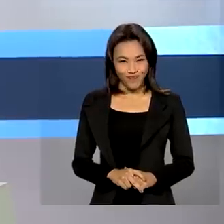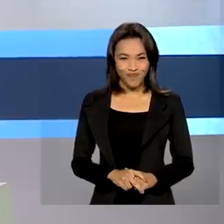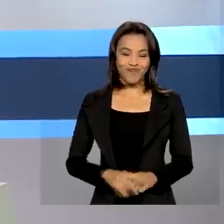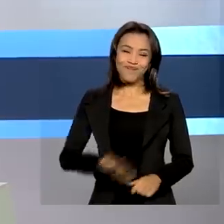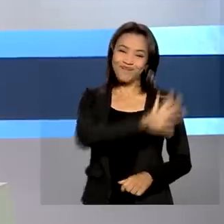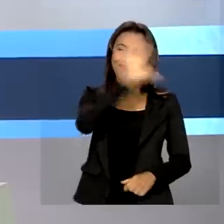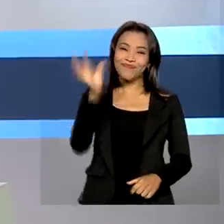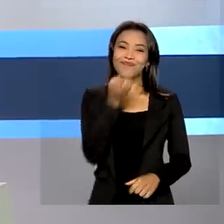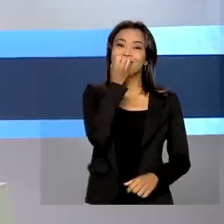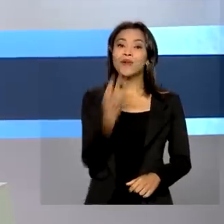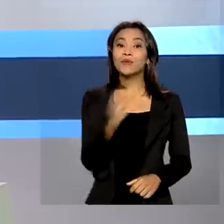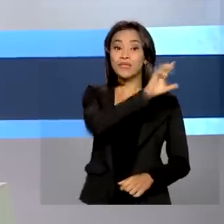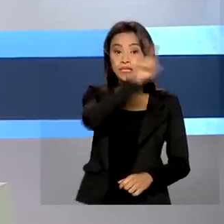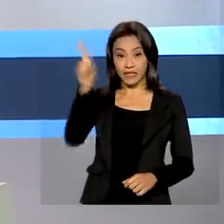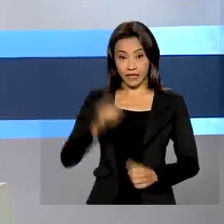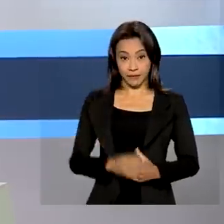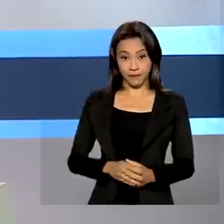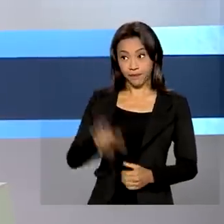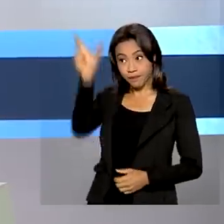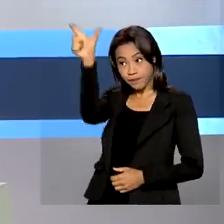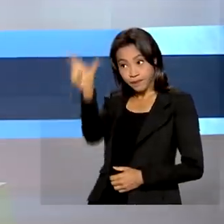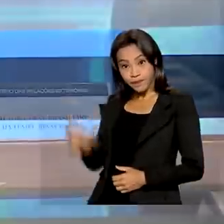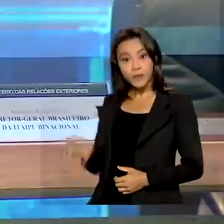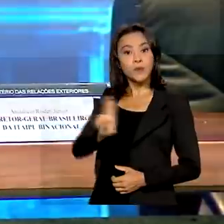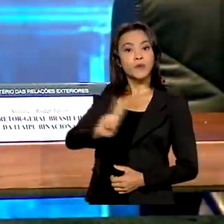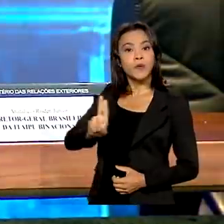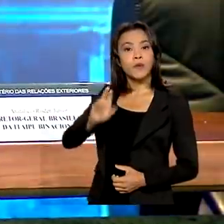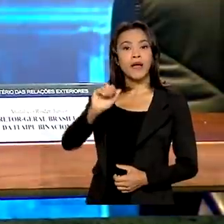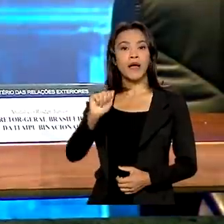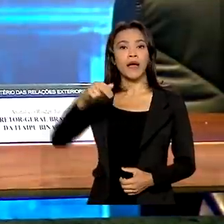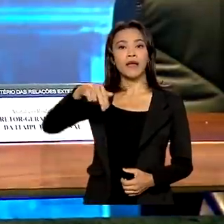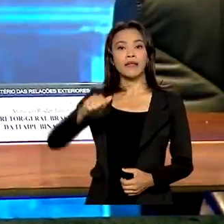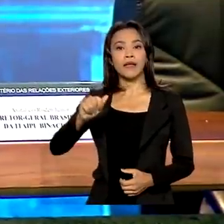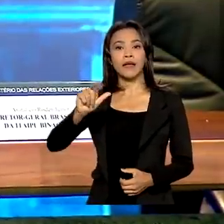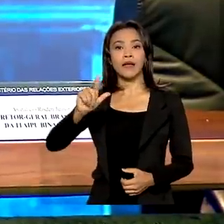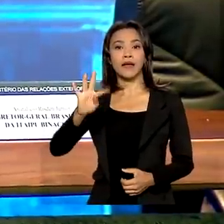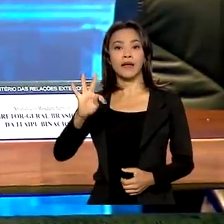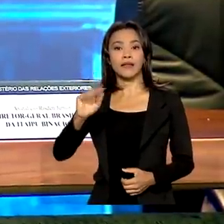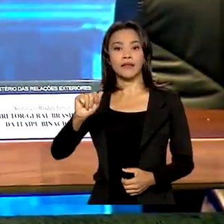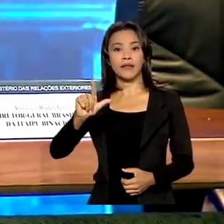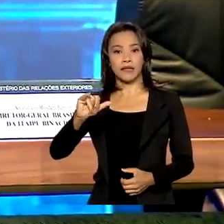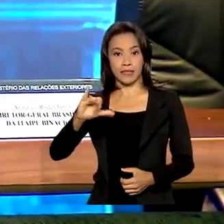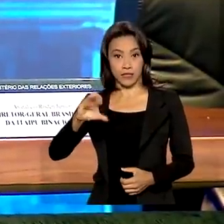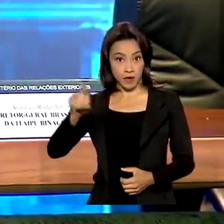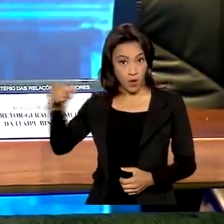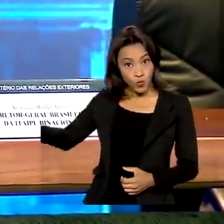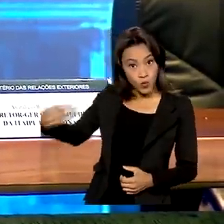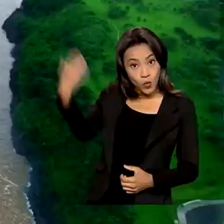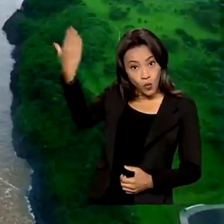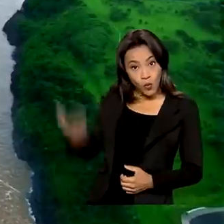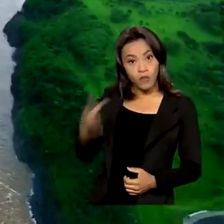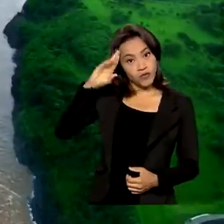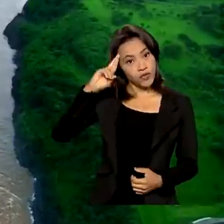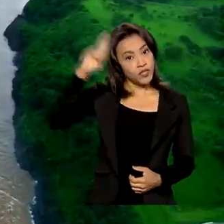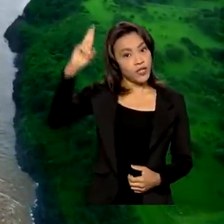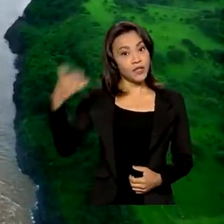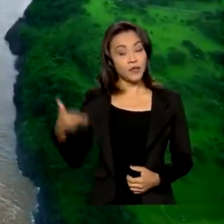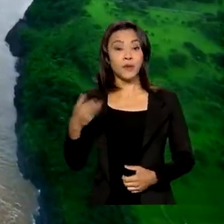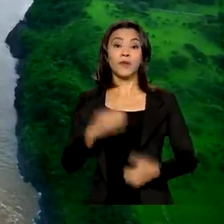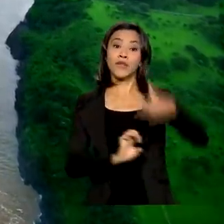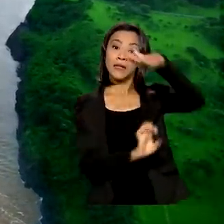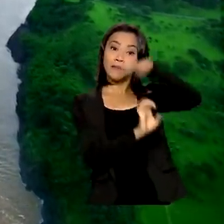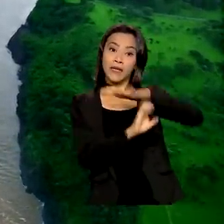Olá, bom dia! Almirante Anatalício Risden Jr. é o novo diretor-geral brasileiro da Itaipu